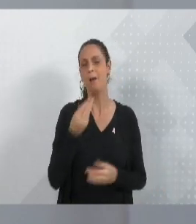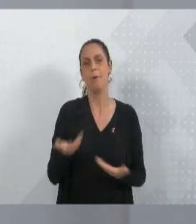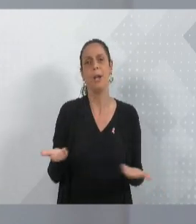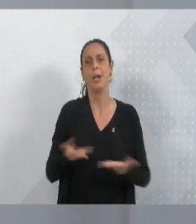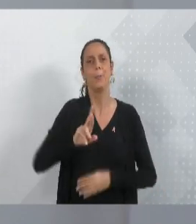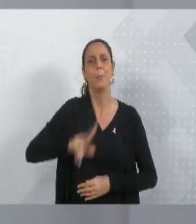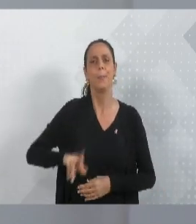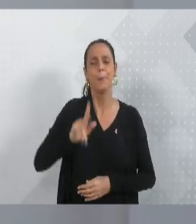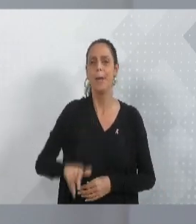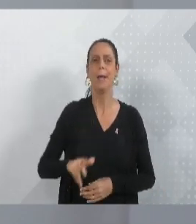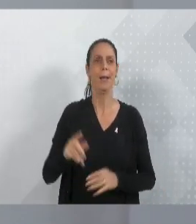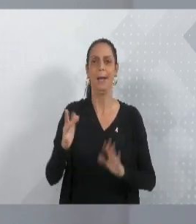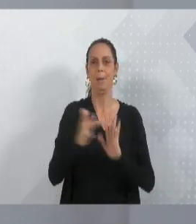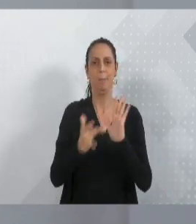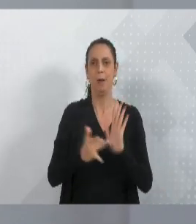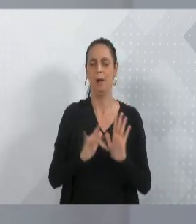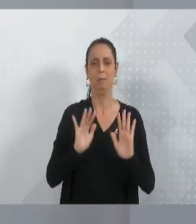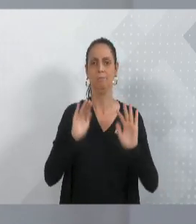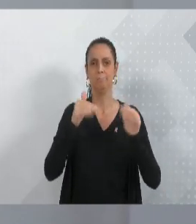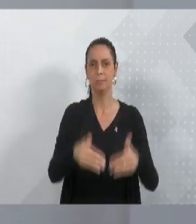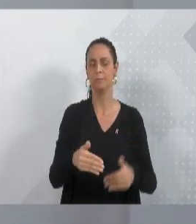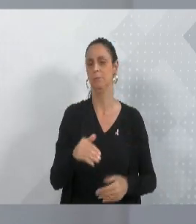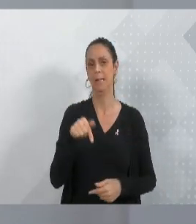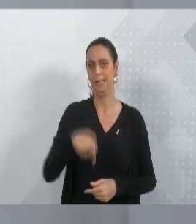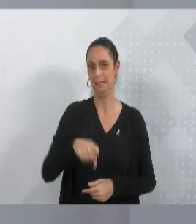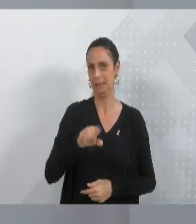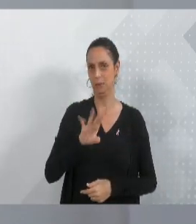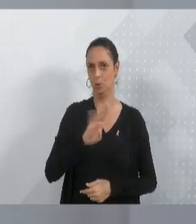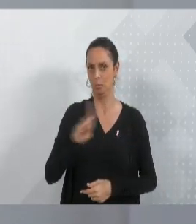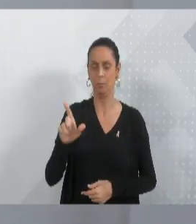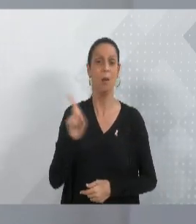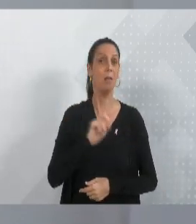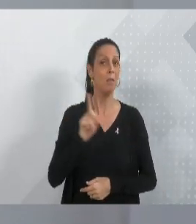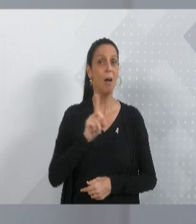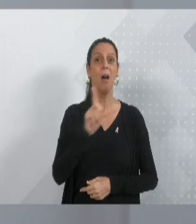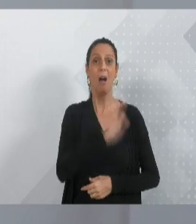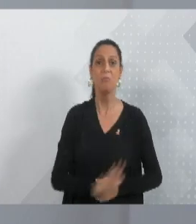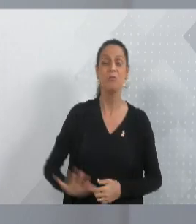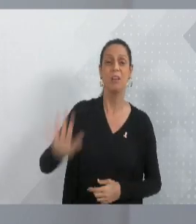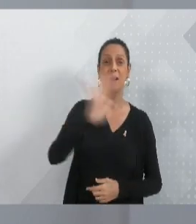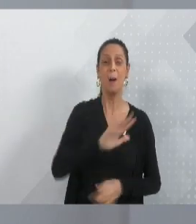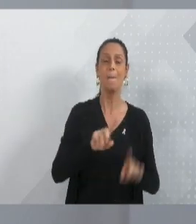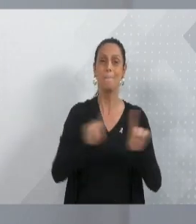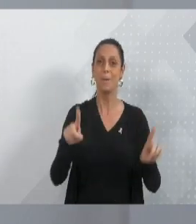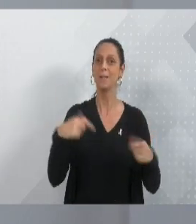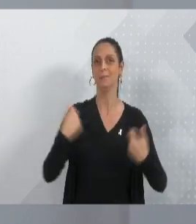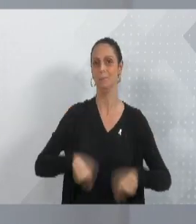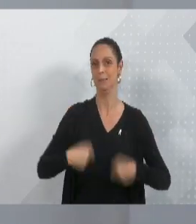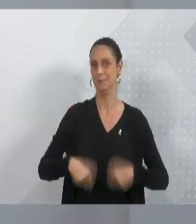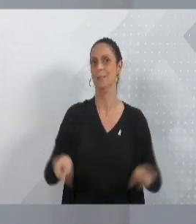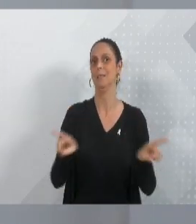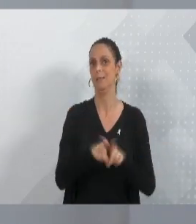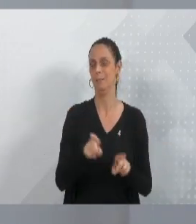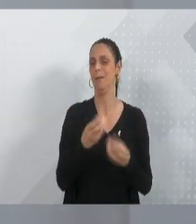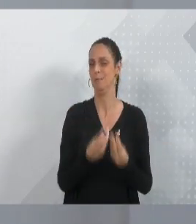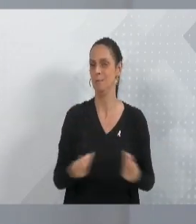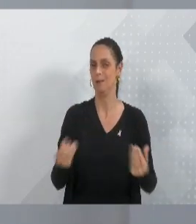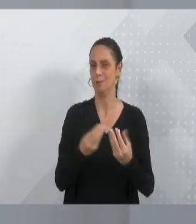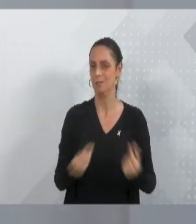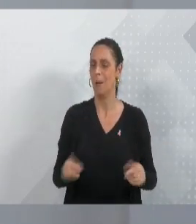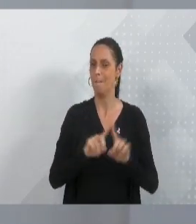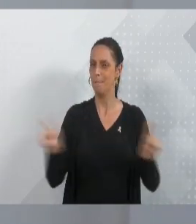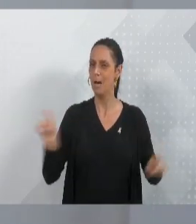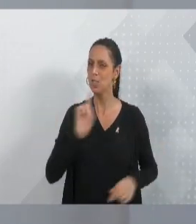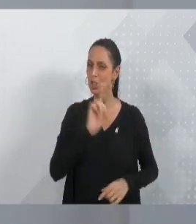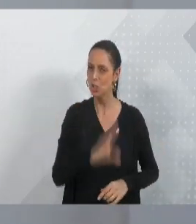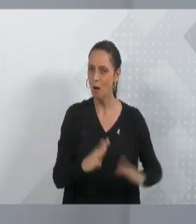Blumenau, vereador Uito, é um assunto de toda a nossa sociedade por inúmeros motivos, mas a gente precisa ter esse olhar. E a rede pública sozinha não vai